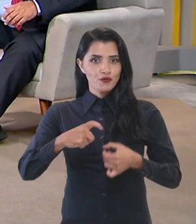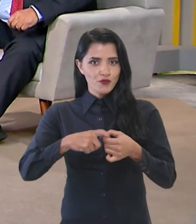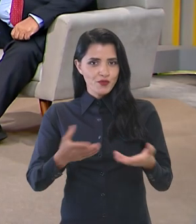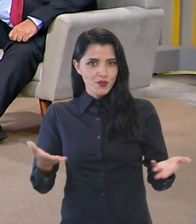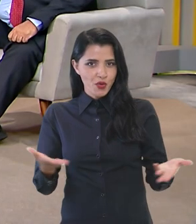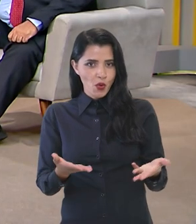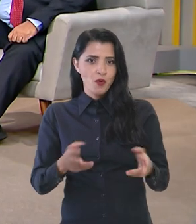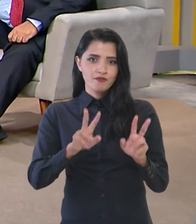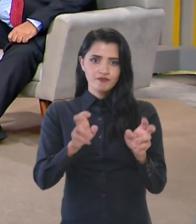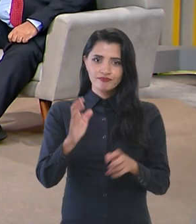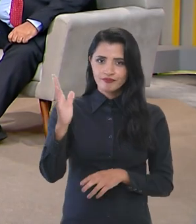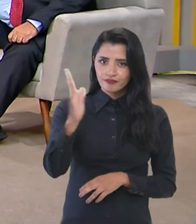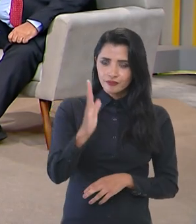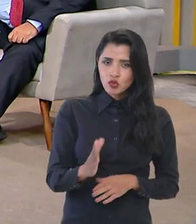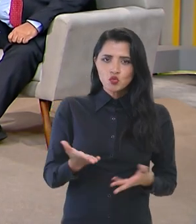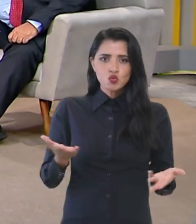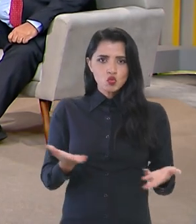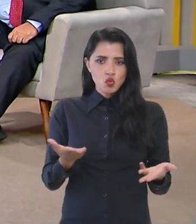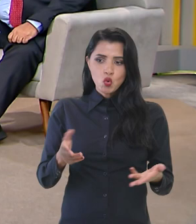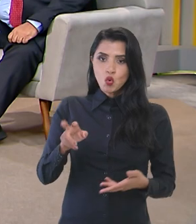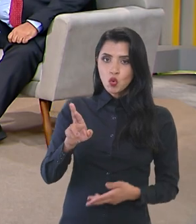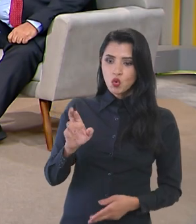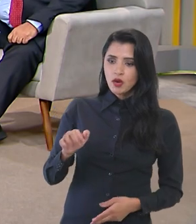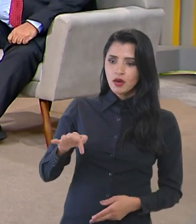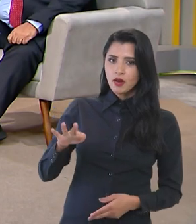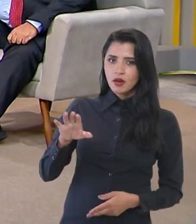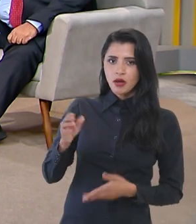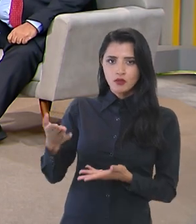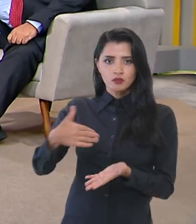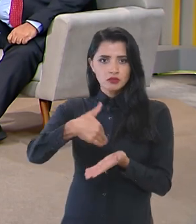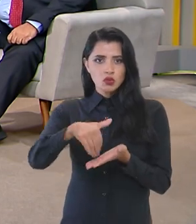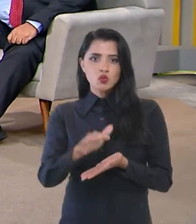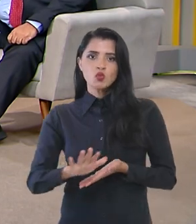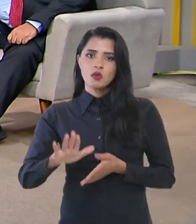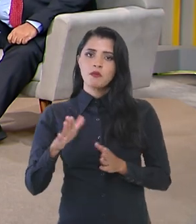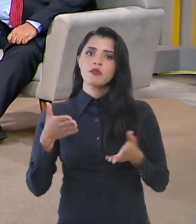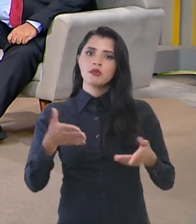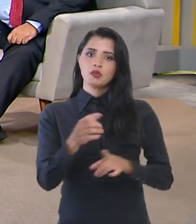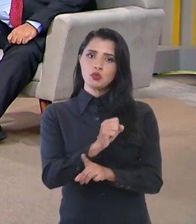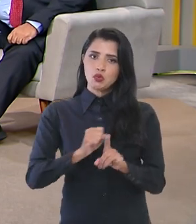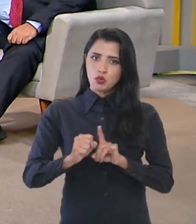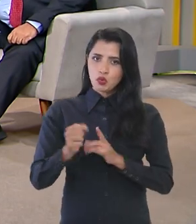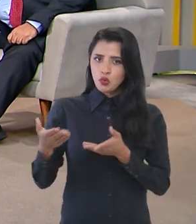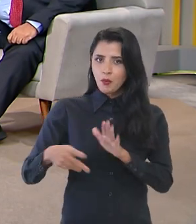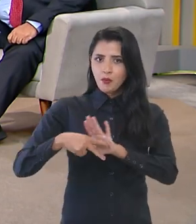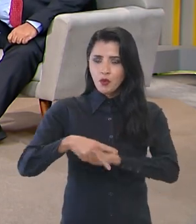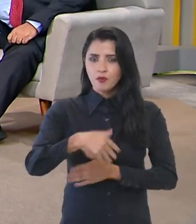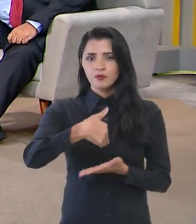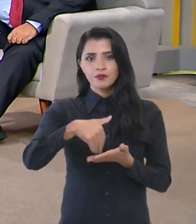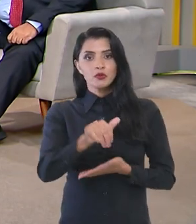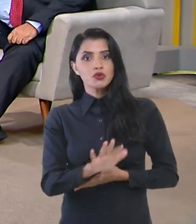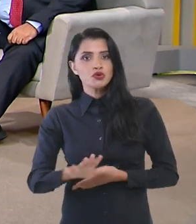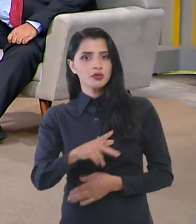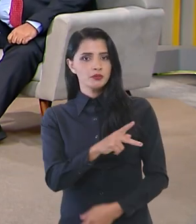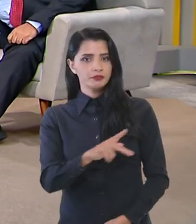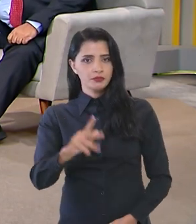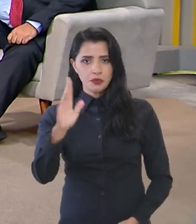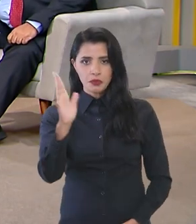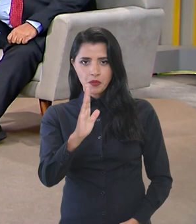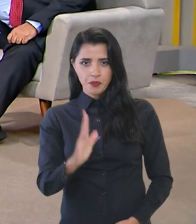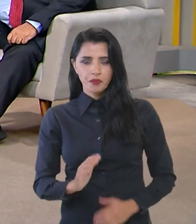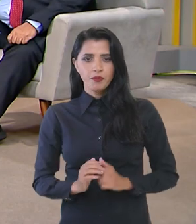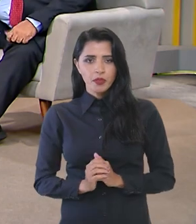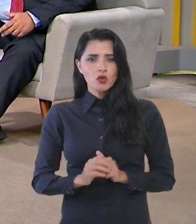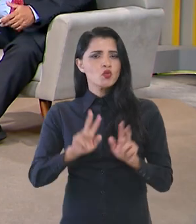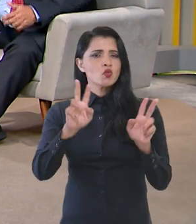Já estamos de volta com o Brasil em Pauta, hoje com Renato Simões, secretário nacional de participação social da Secretaria-Geral da